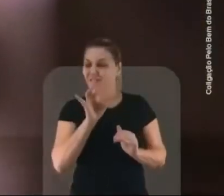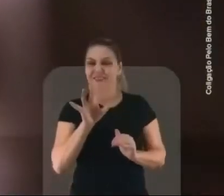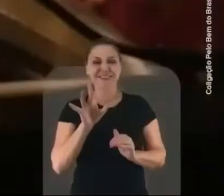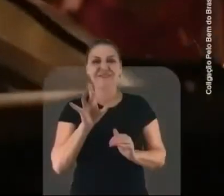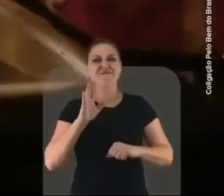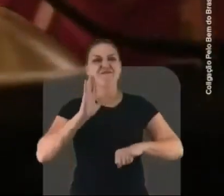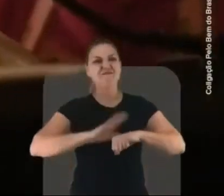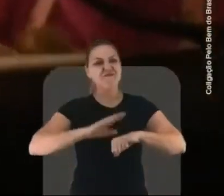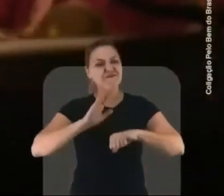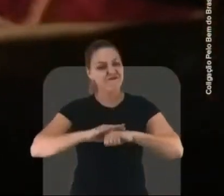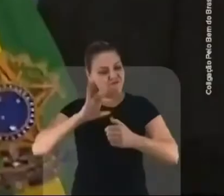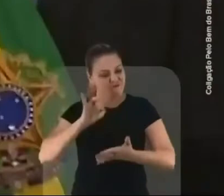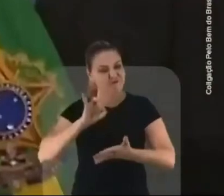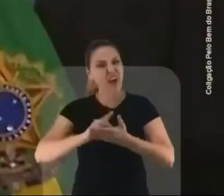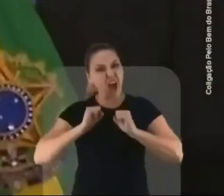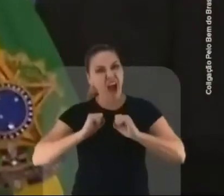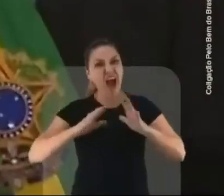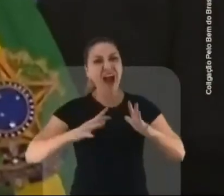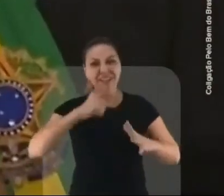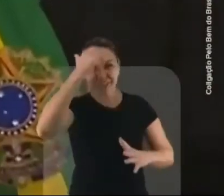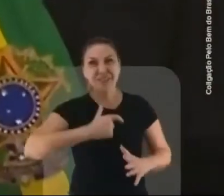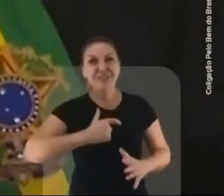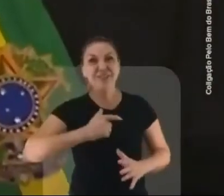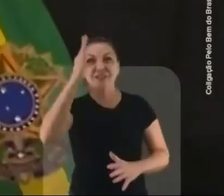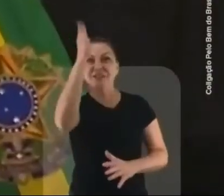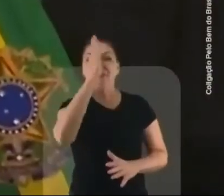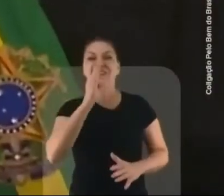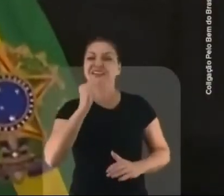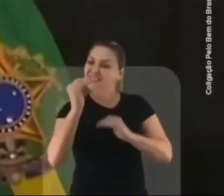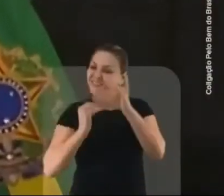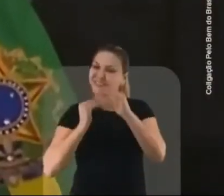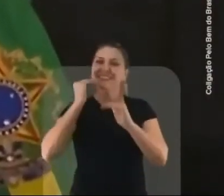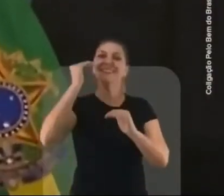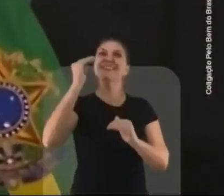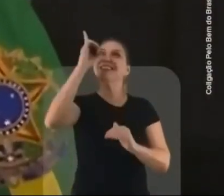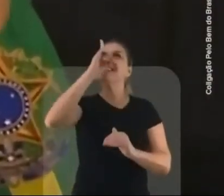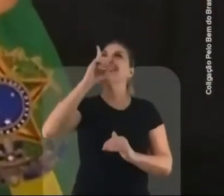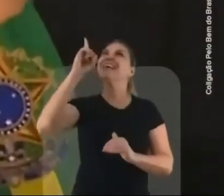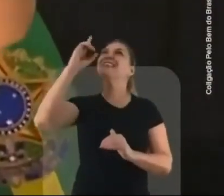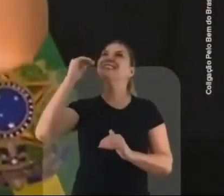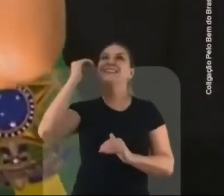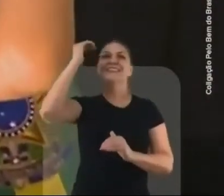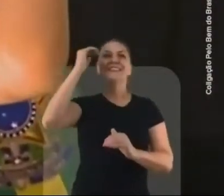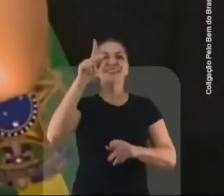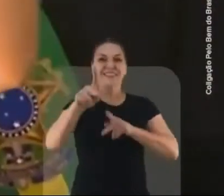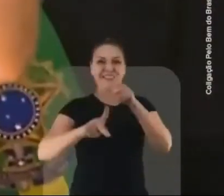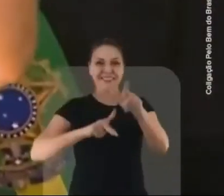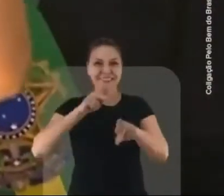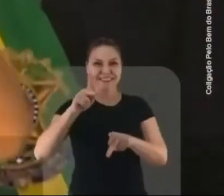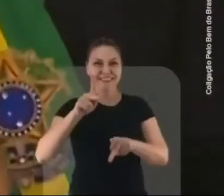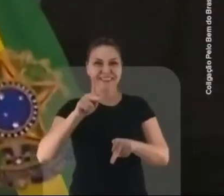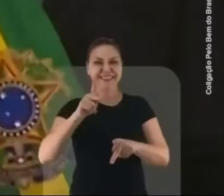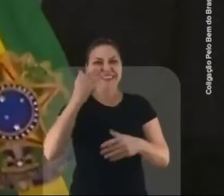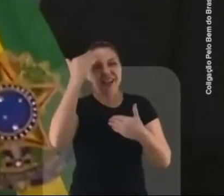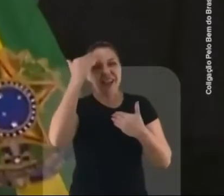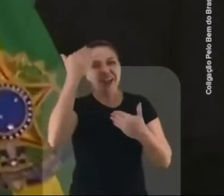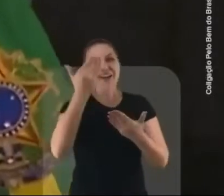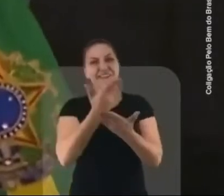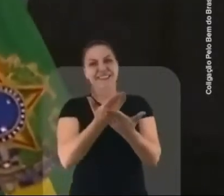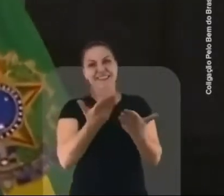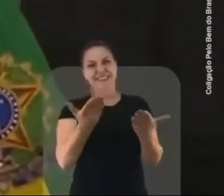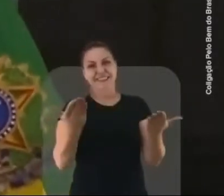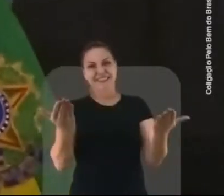pelas mulheres. É com realizações. Brasil acima de tudo. E Deus acima de todos.